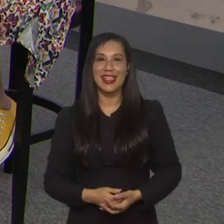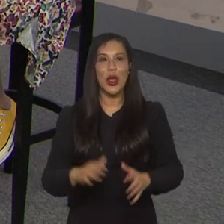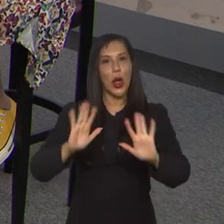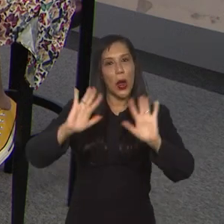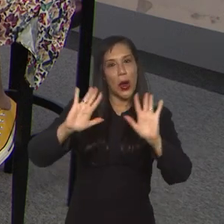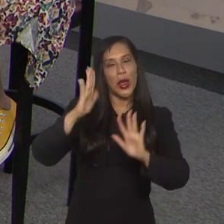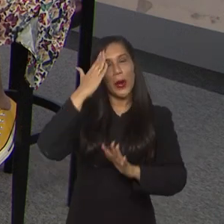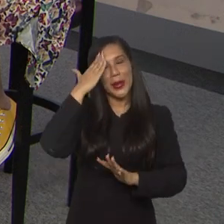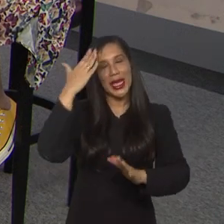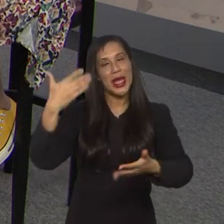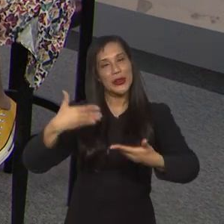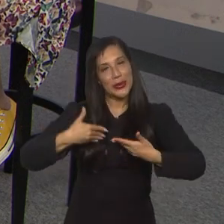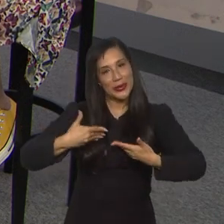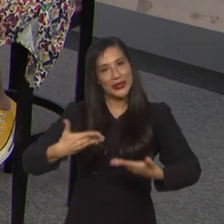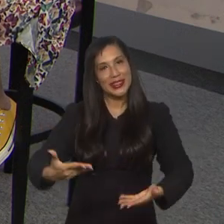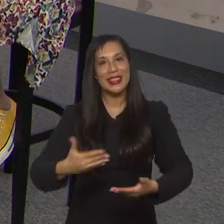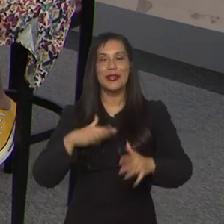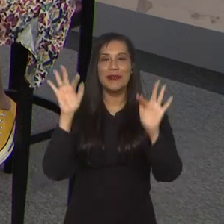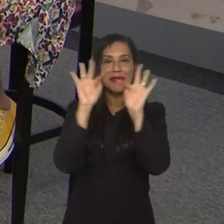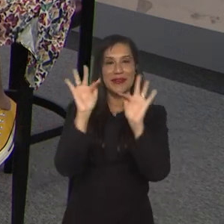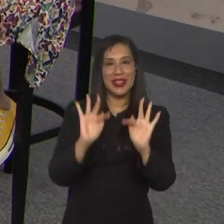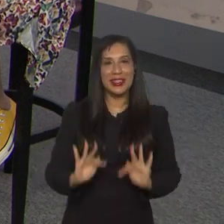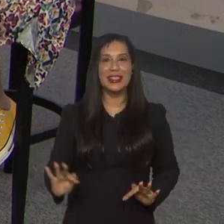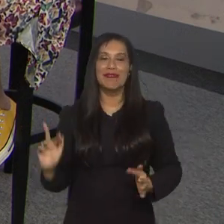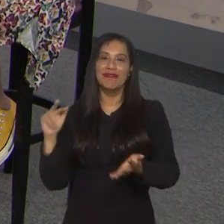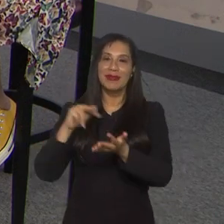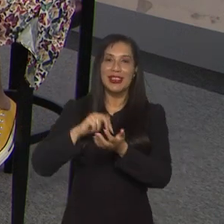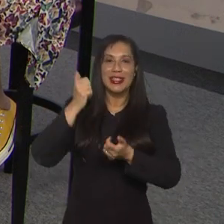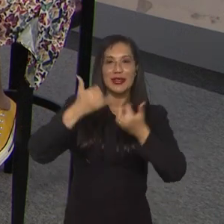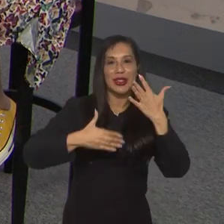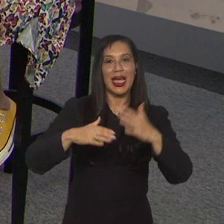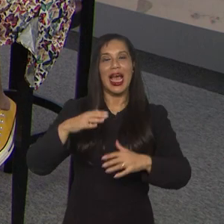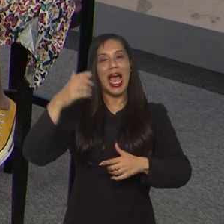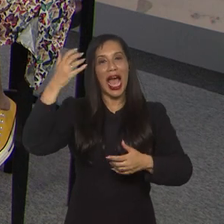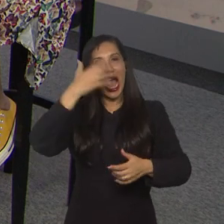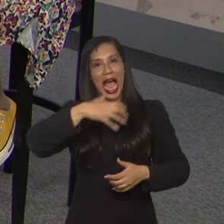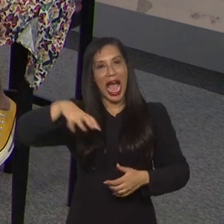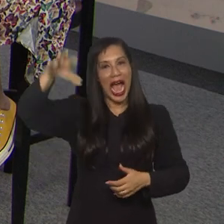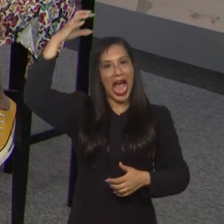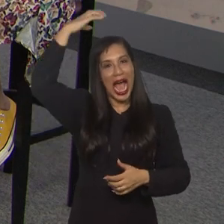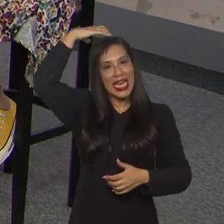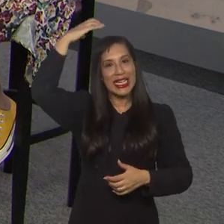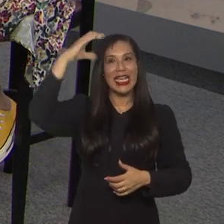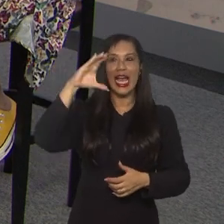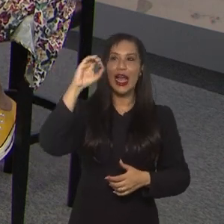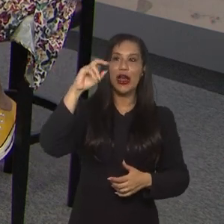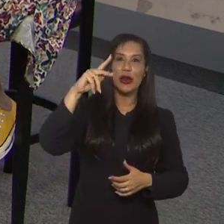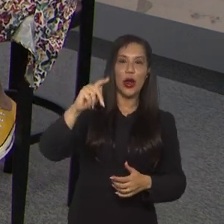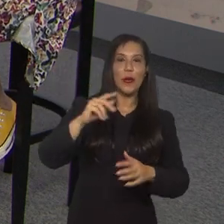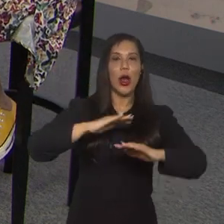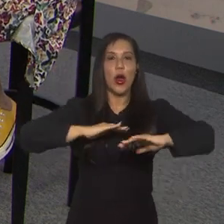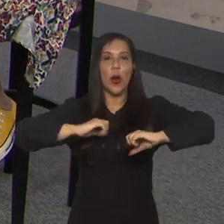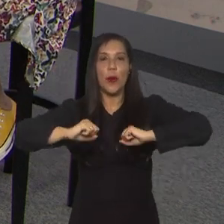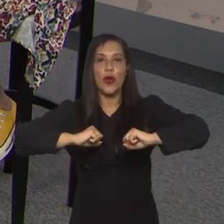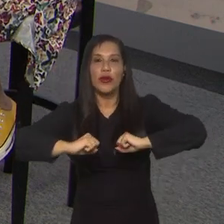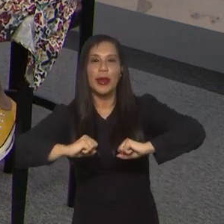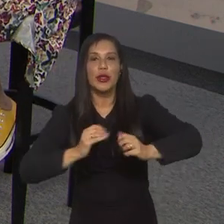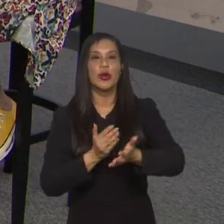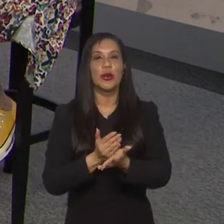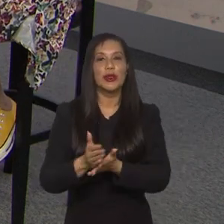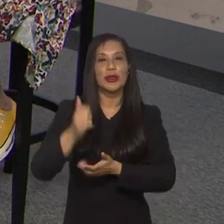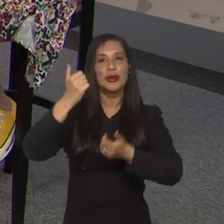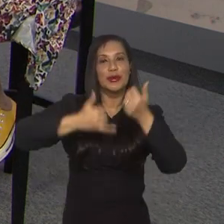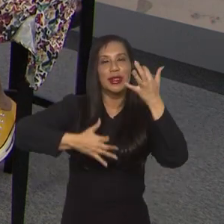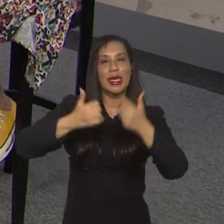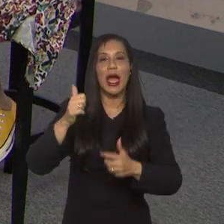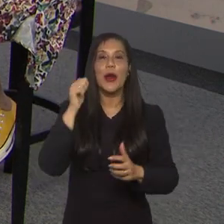Oi, obrigada também pelo convite. Estou muito feliz de falar um pouquinho do Rainhas da Copa, né? Esse movimento que começamos para falar das meninas